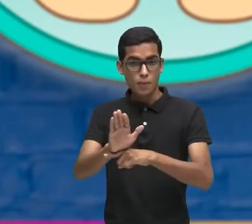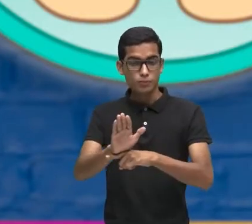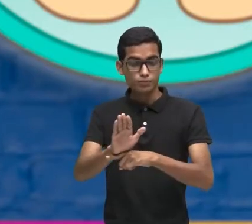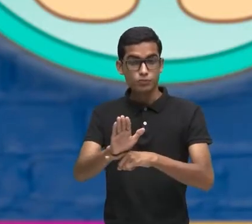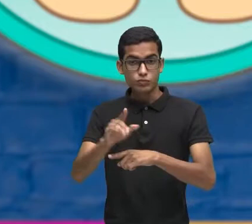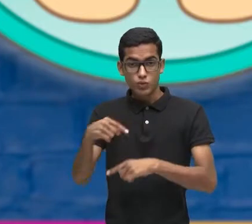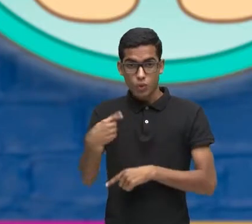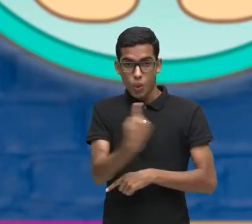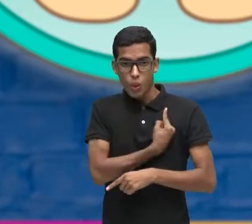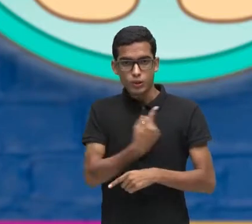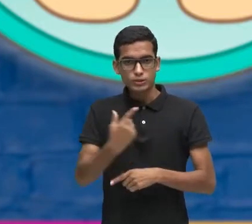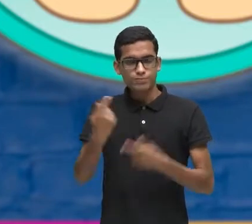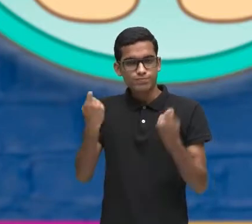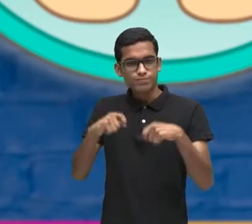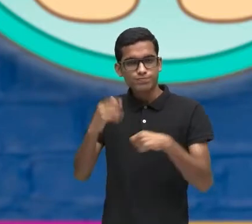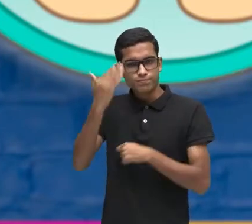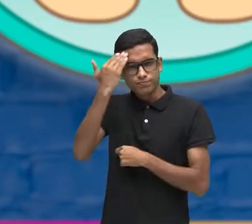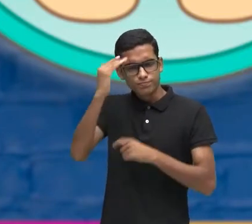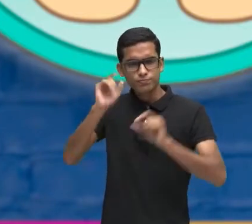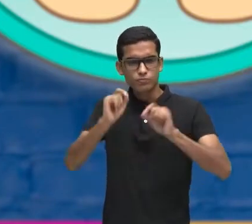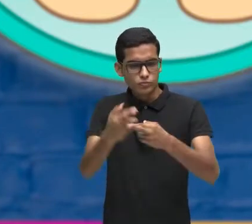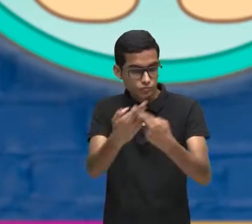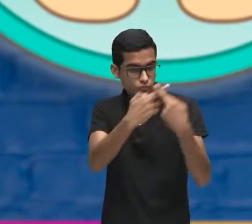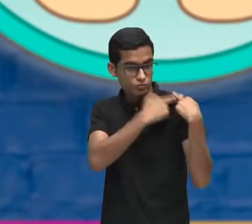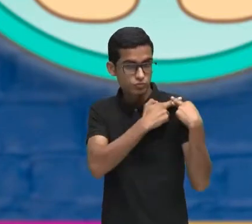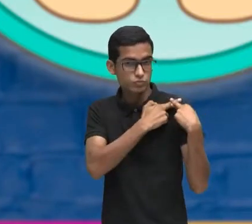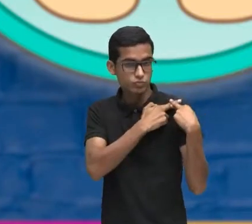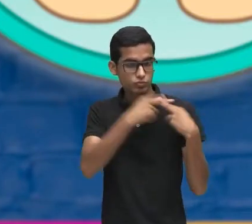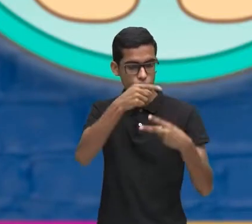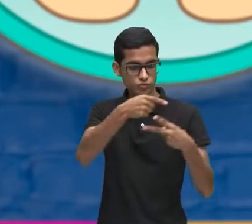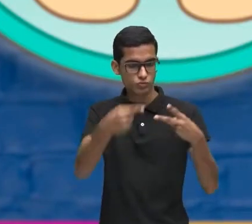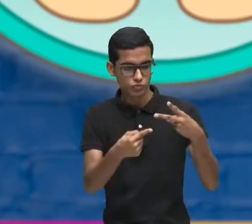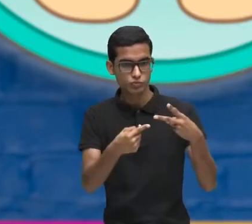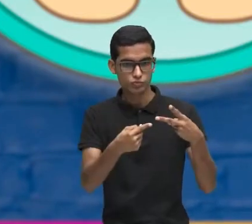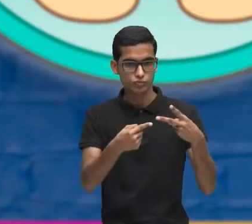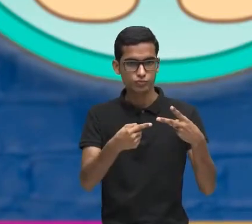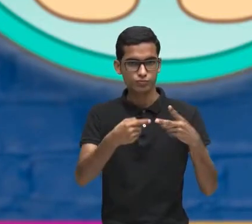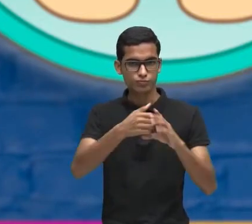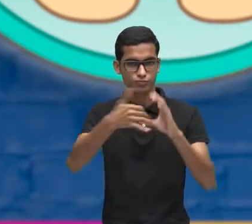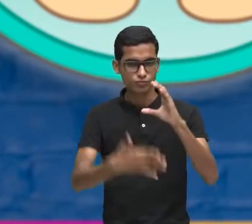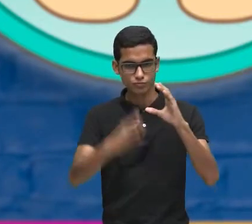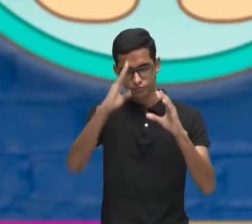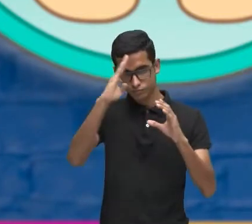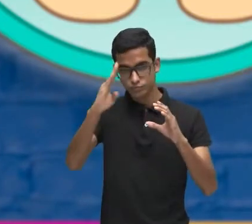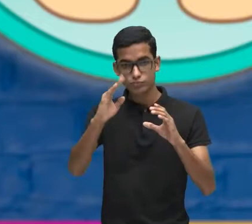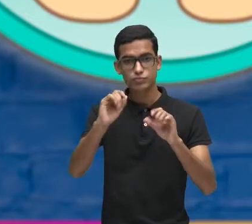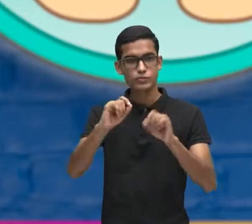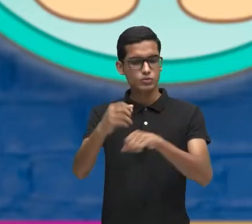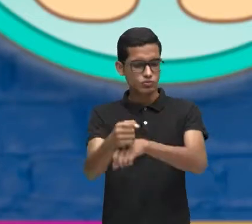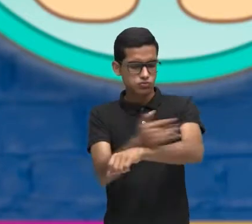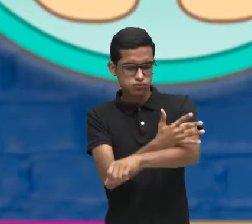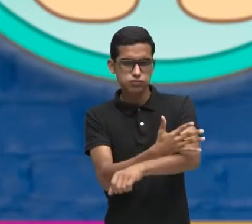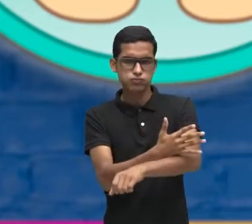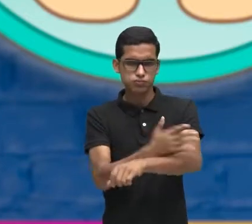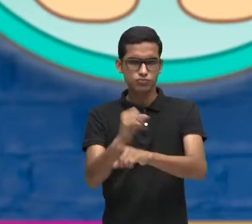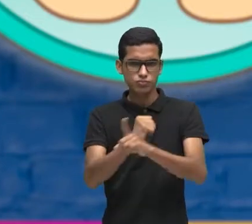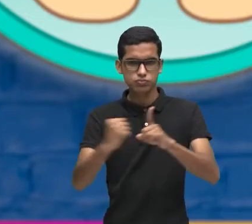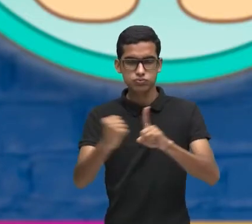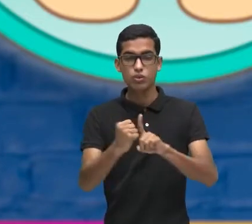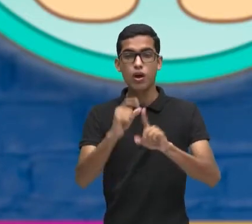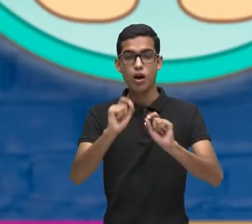essas duas competências, elas estão no bloco das competências socioemocionais e essas